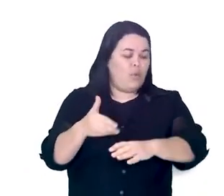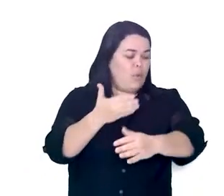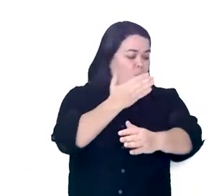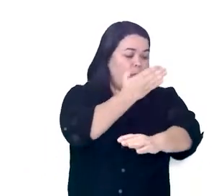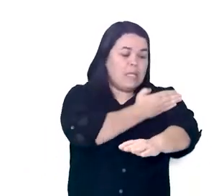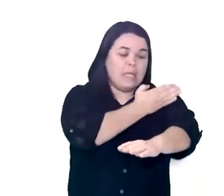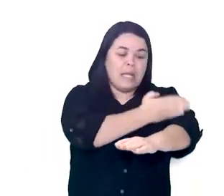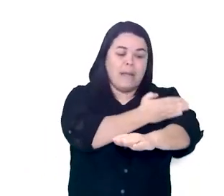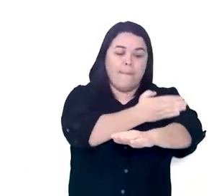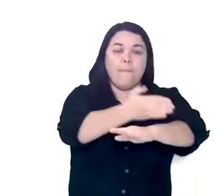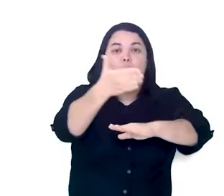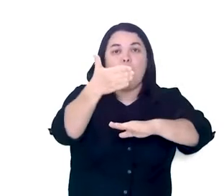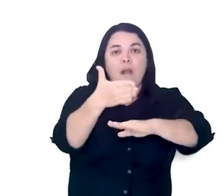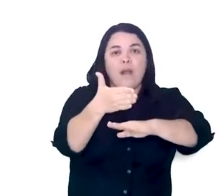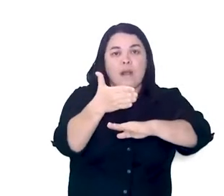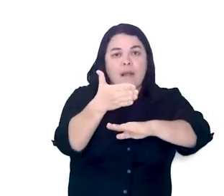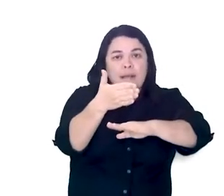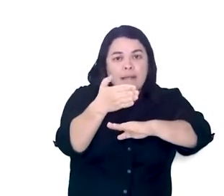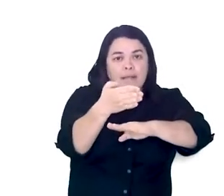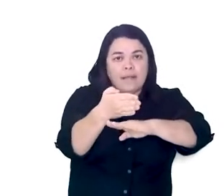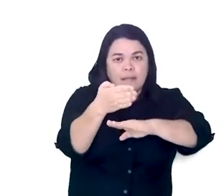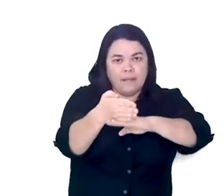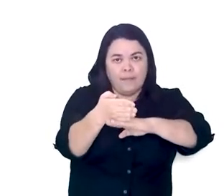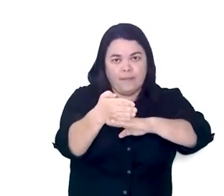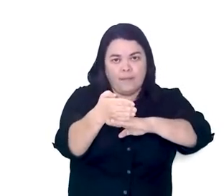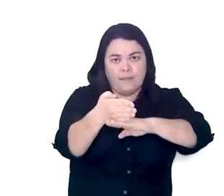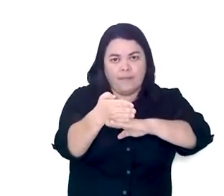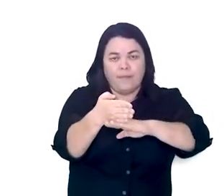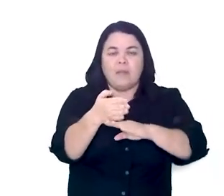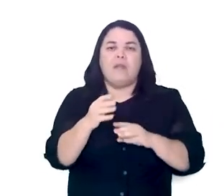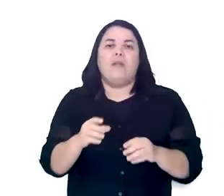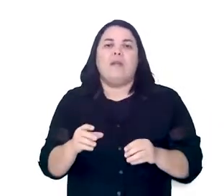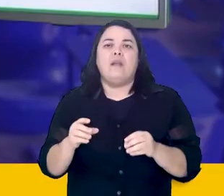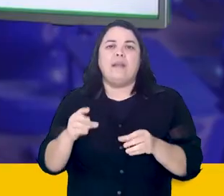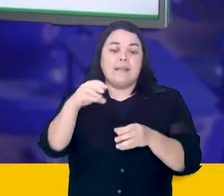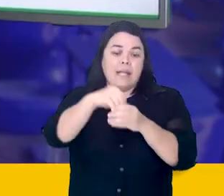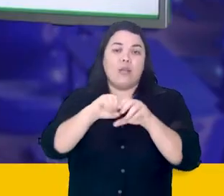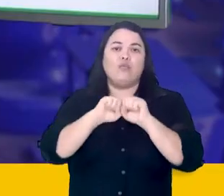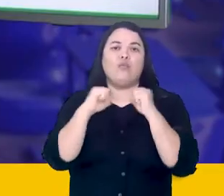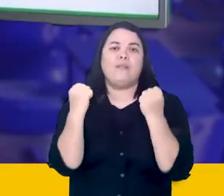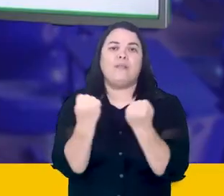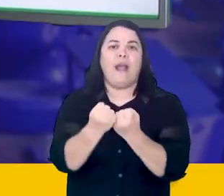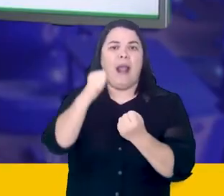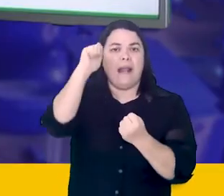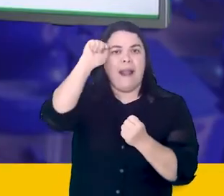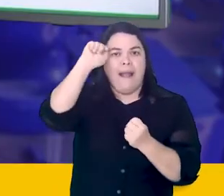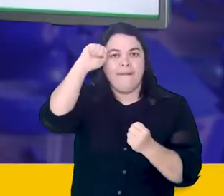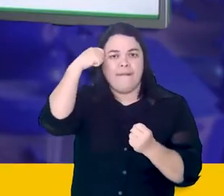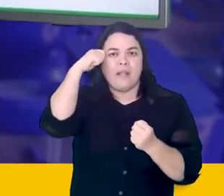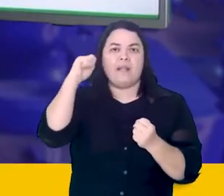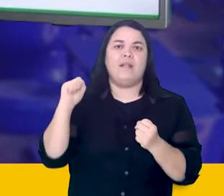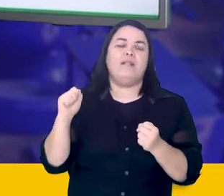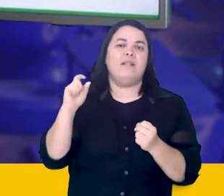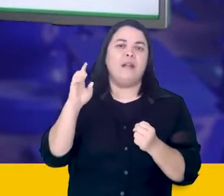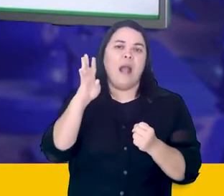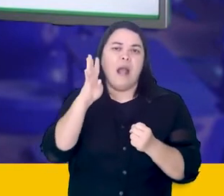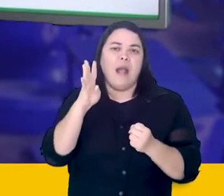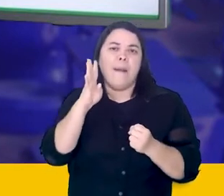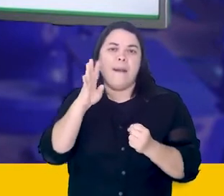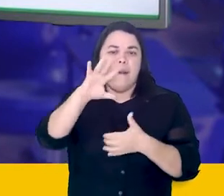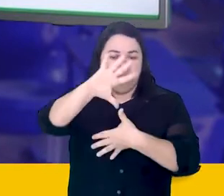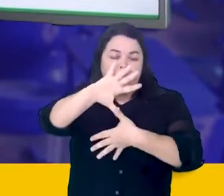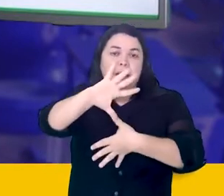entre as sociedades africanas, americanas e europeia. Agora no sétimo ano, mais do que nunca, você vai estudar